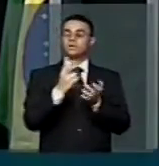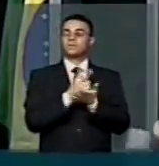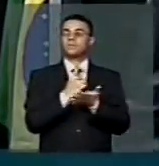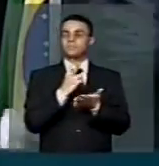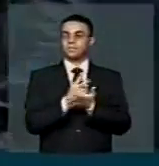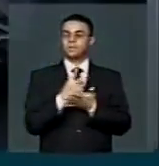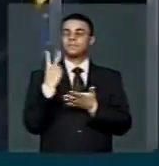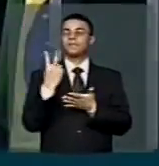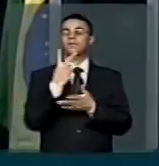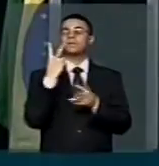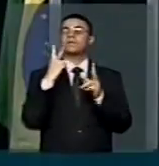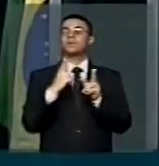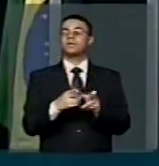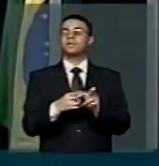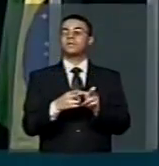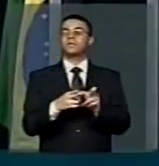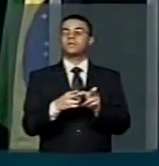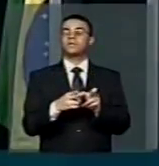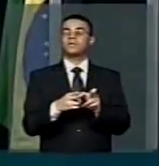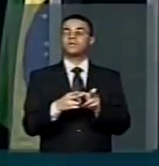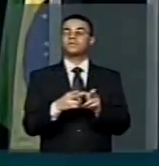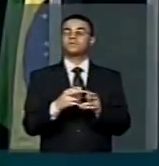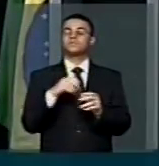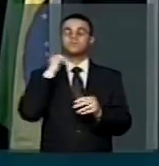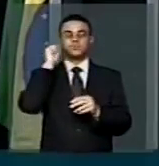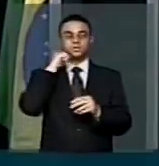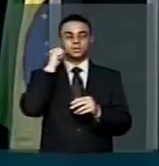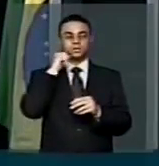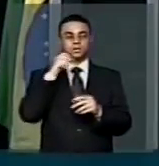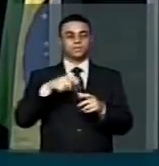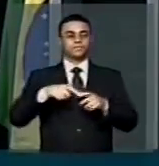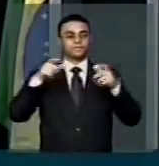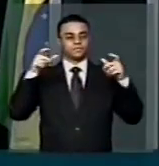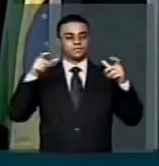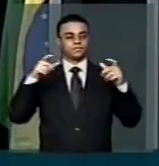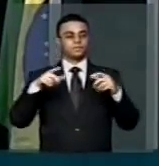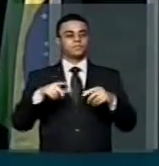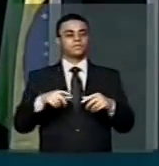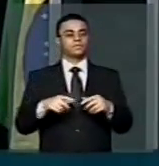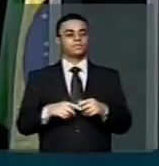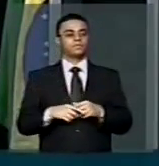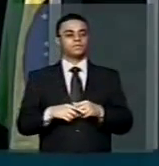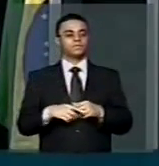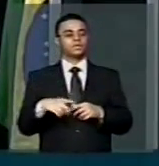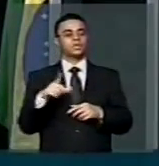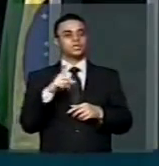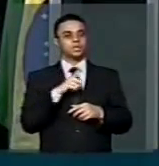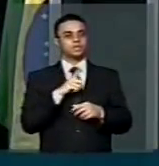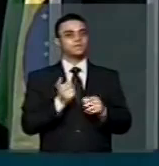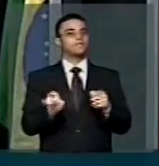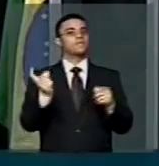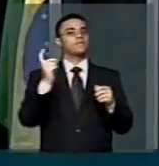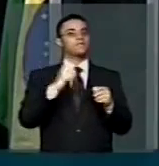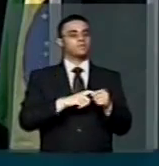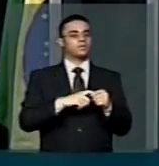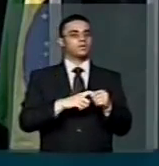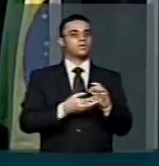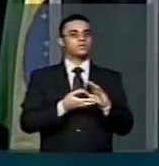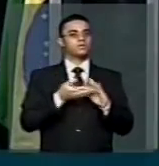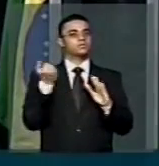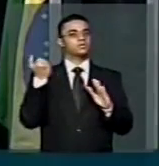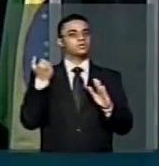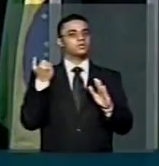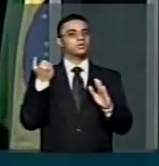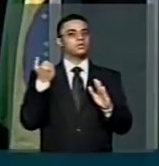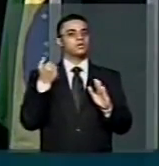o Senado, num gesto de grandeza, teve de voltar atrás e retirar